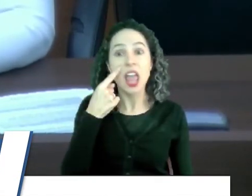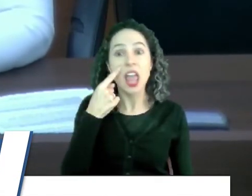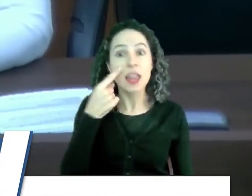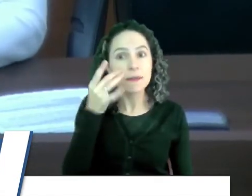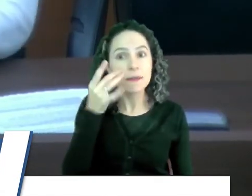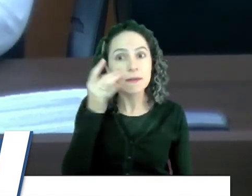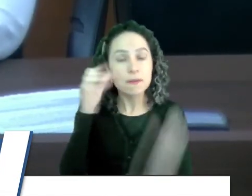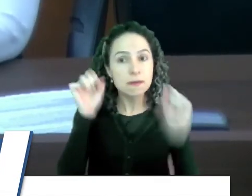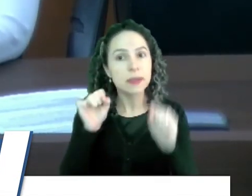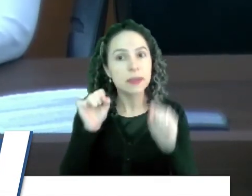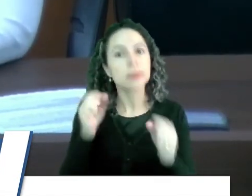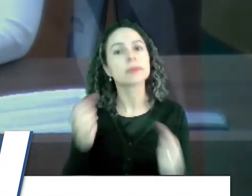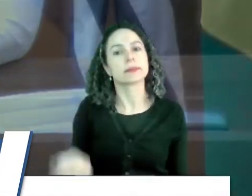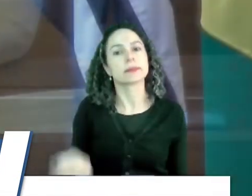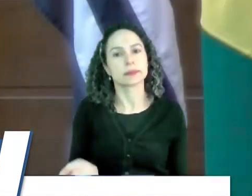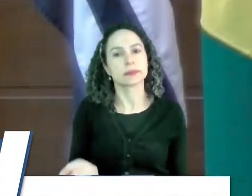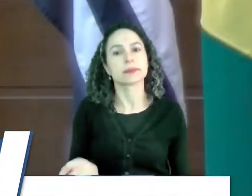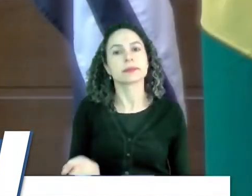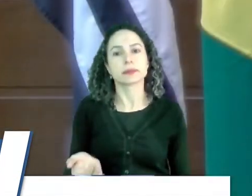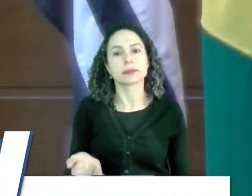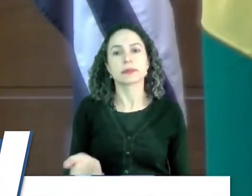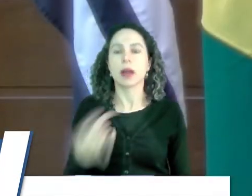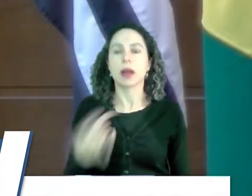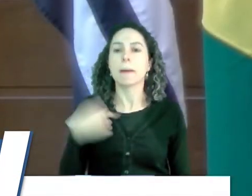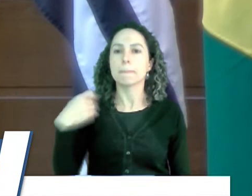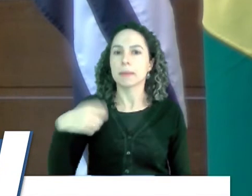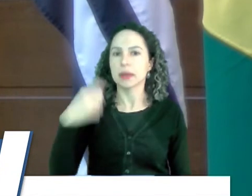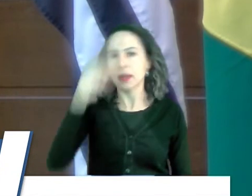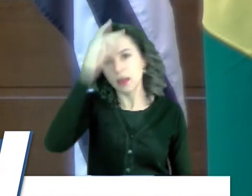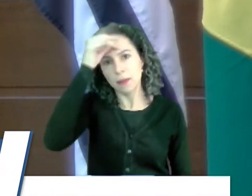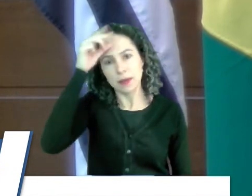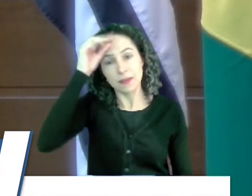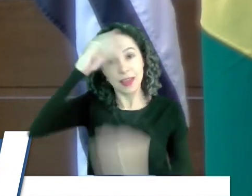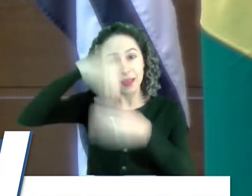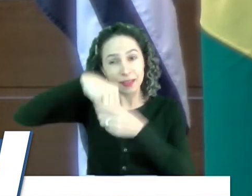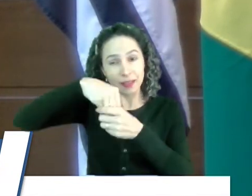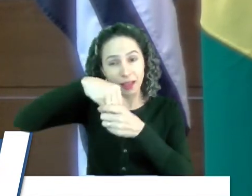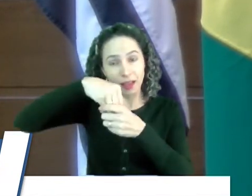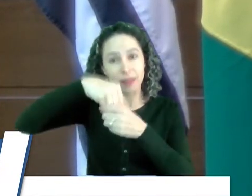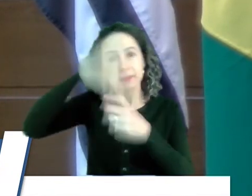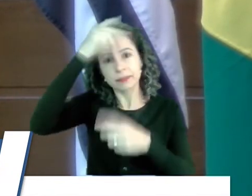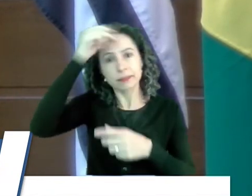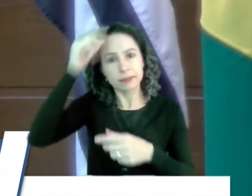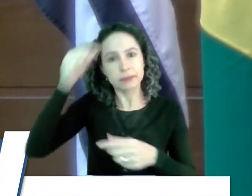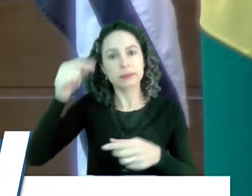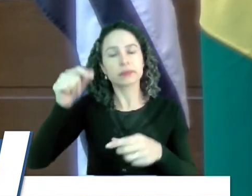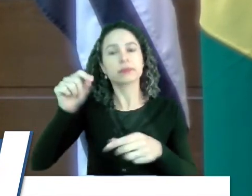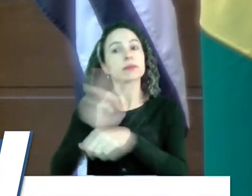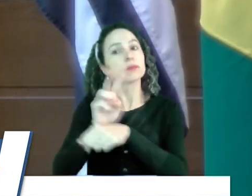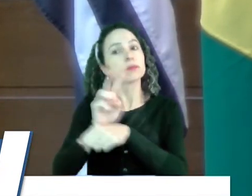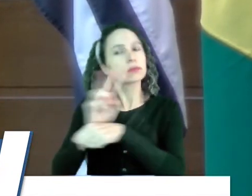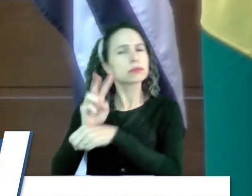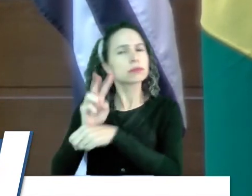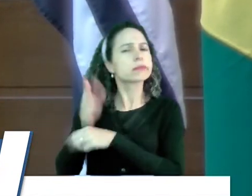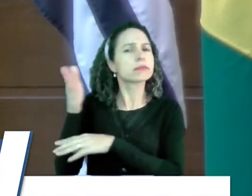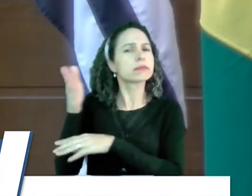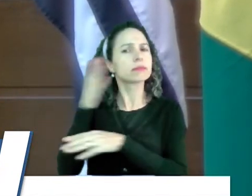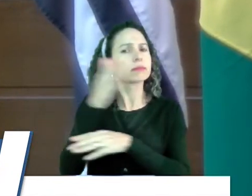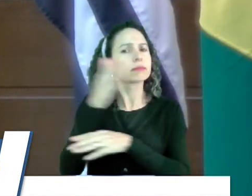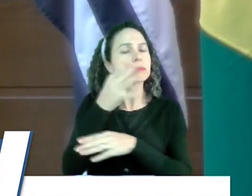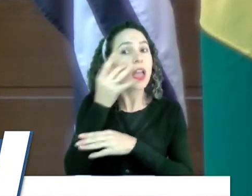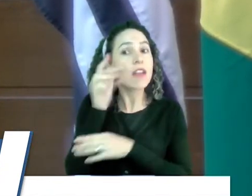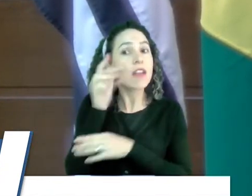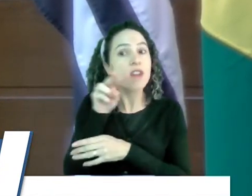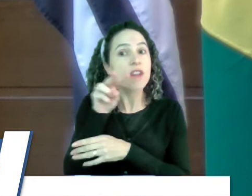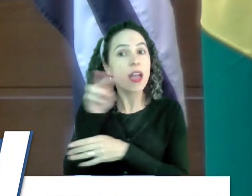acho que o prefeito precisa de colocar uma pessoa dentro da prefeitura para fazer, andar e verificar isso aí. Porque esse